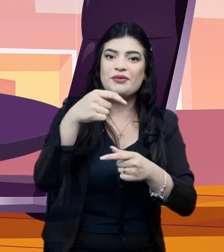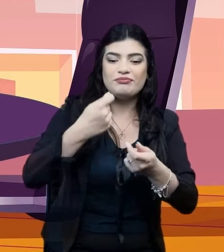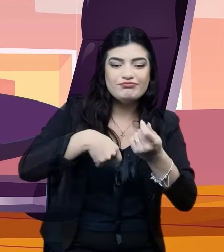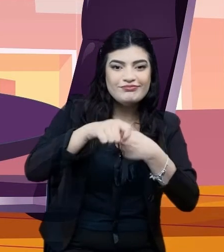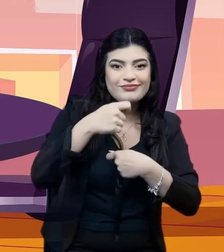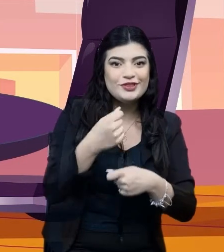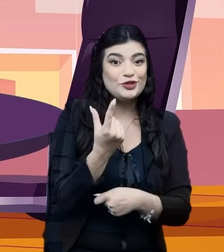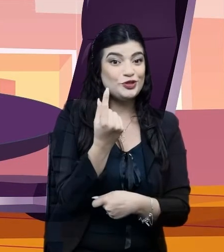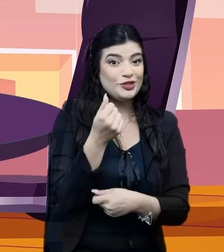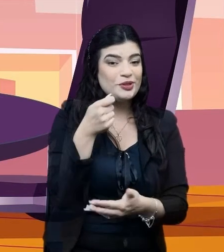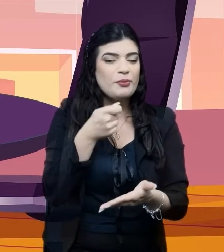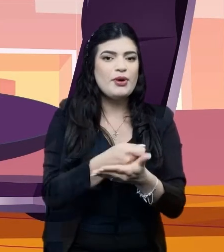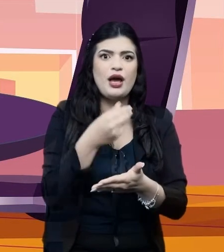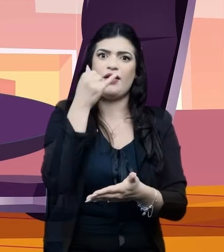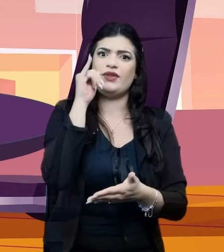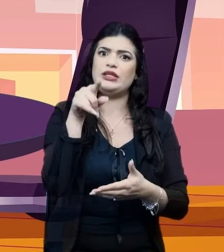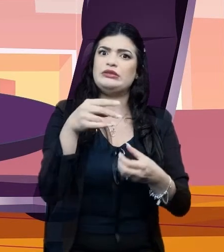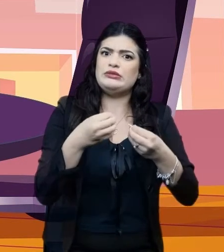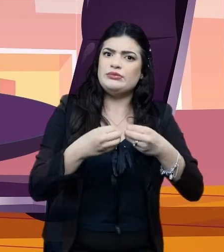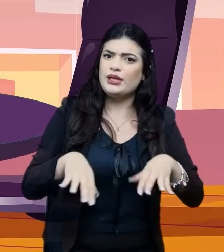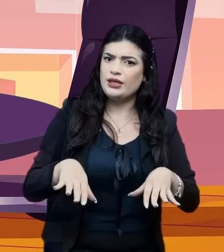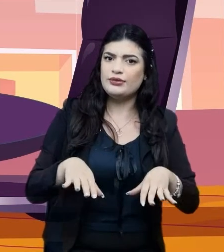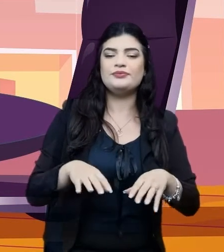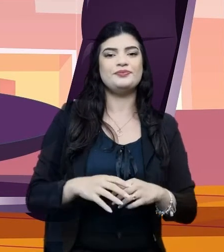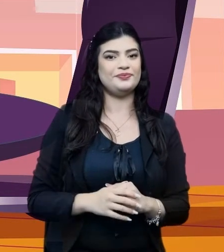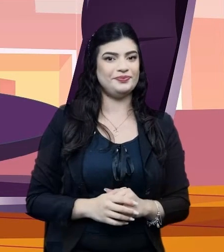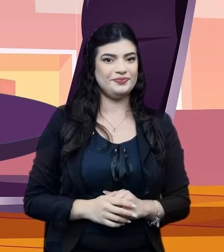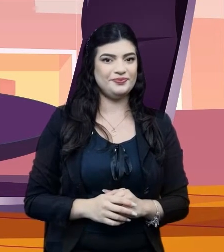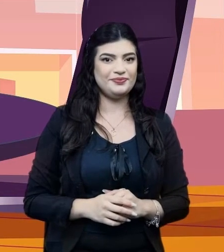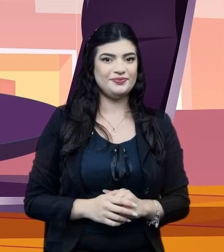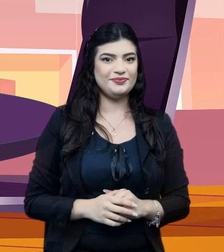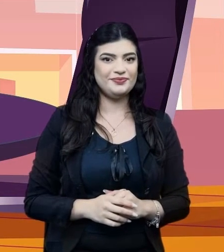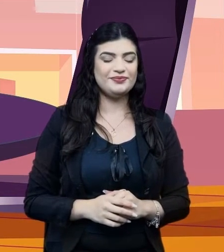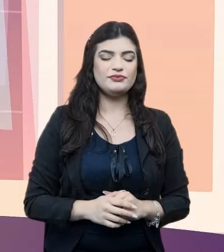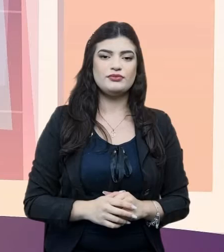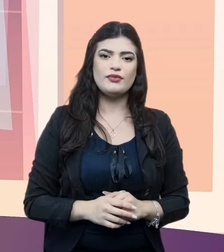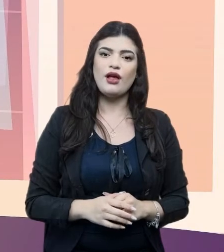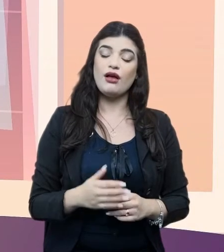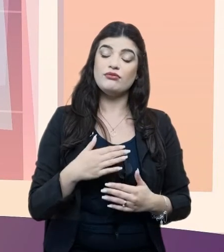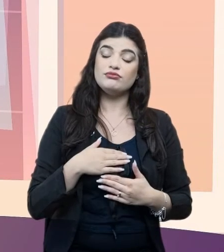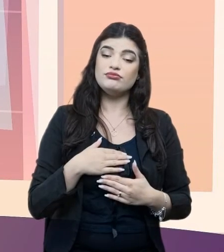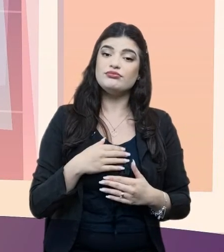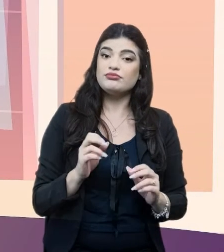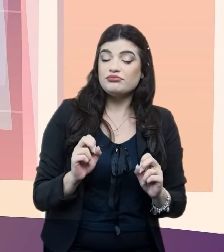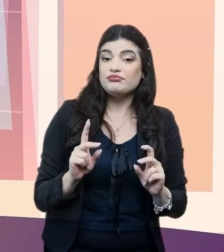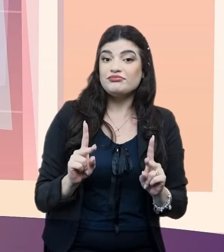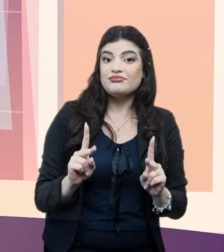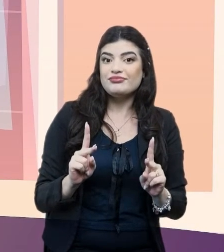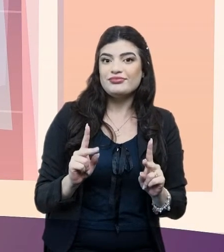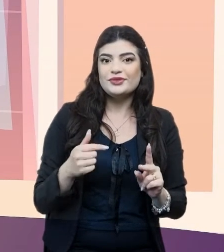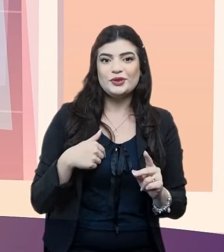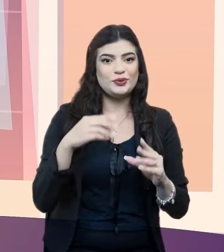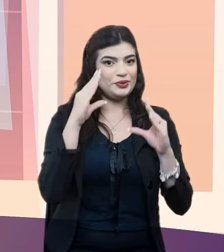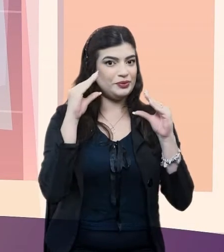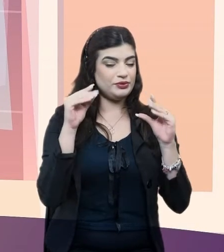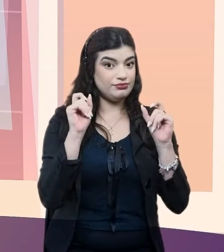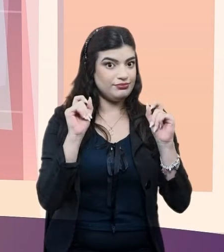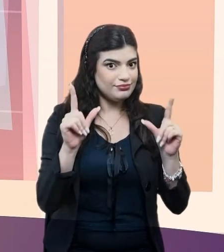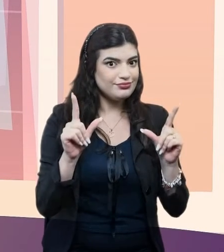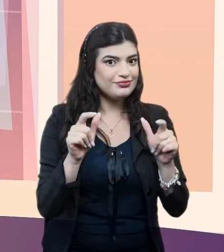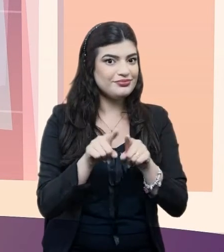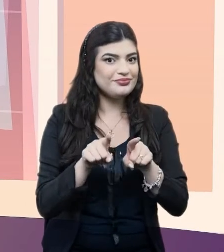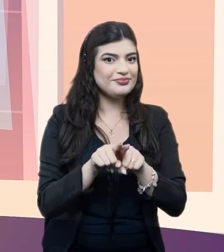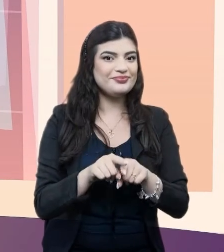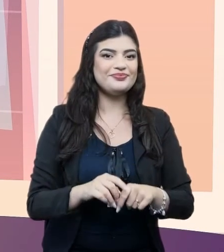contabilidade, para não precisar passar por isso nunca mais. Nossa, tudo bem, e vou ficar mais